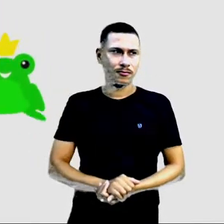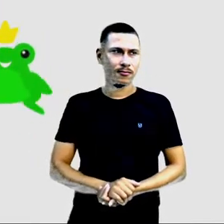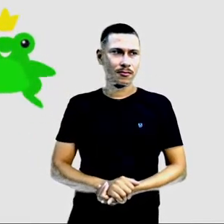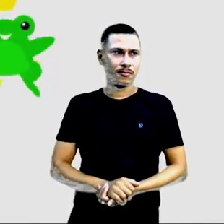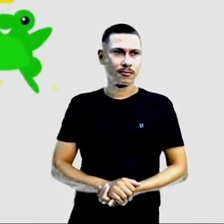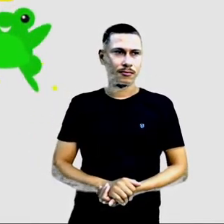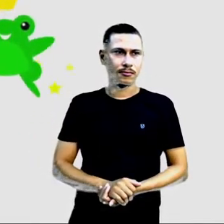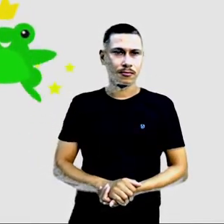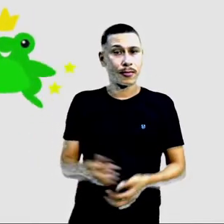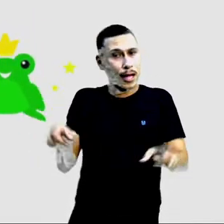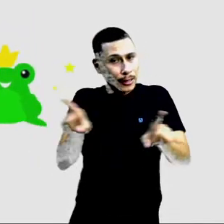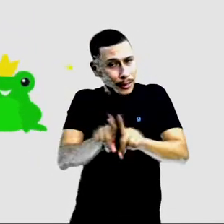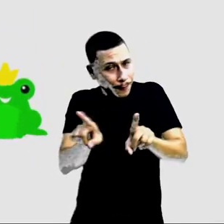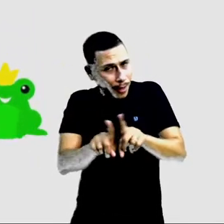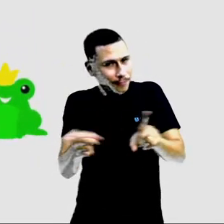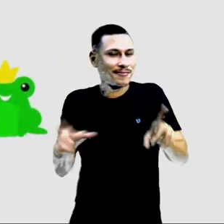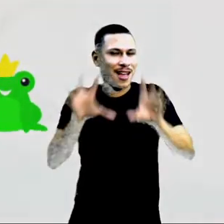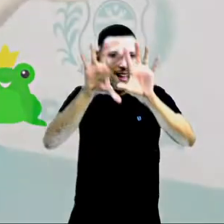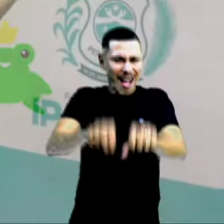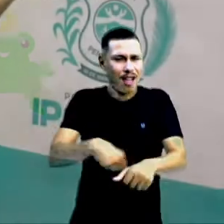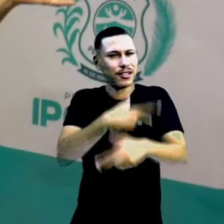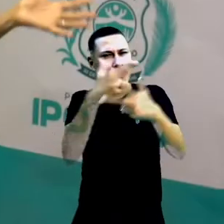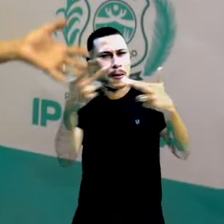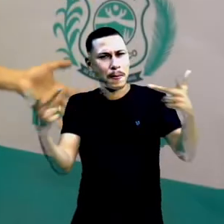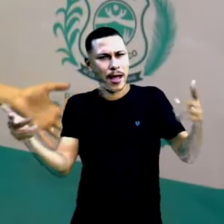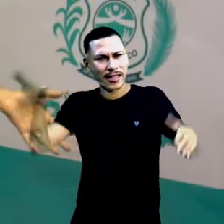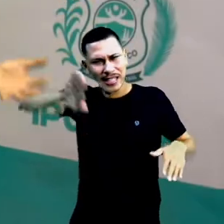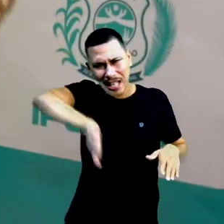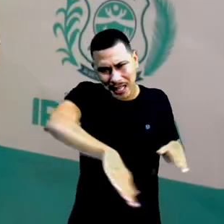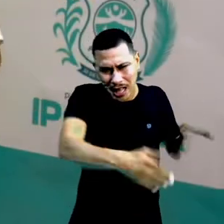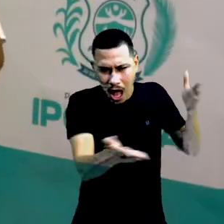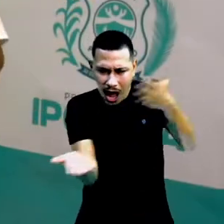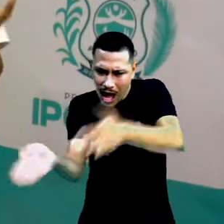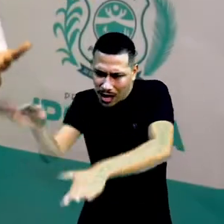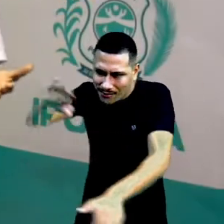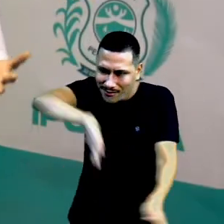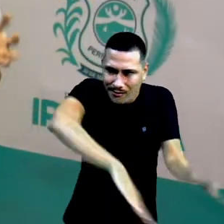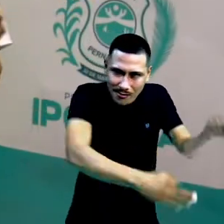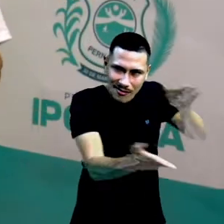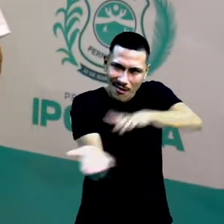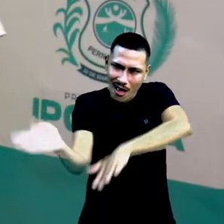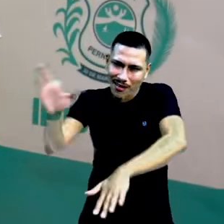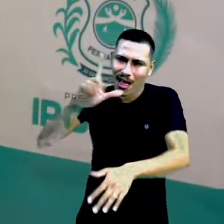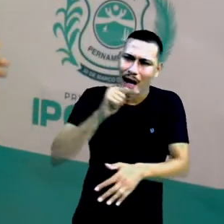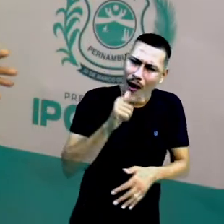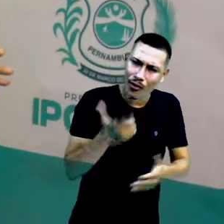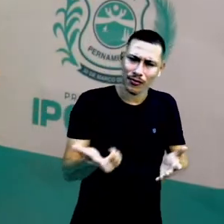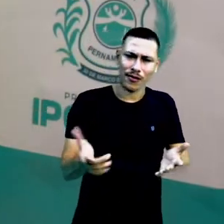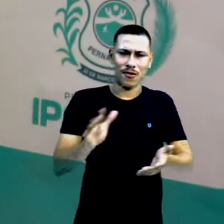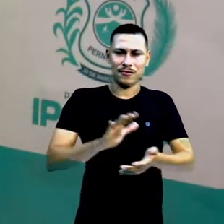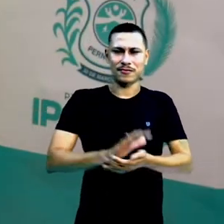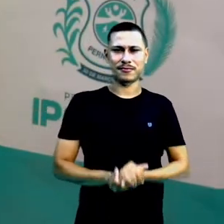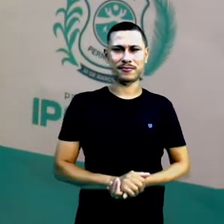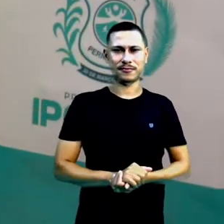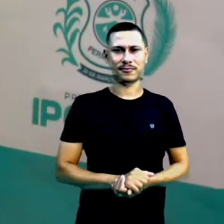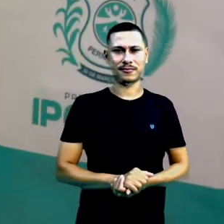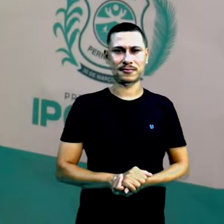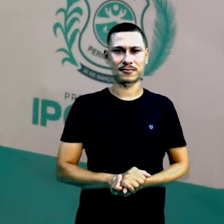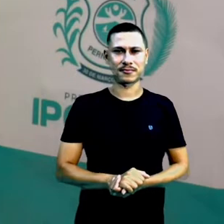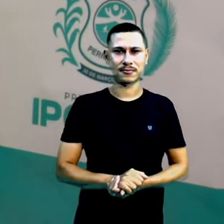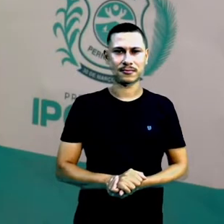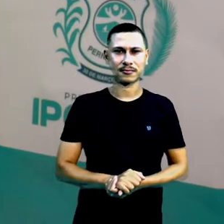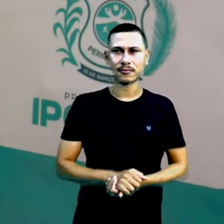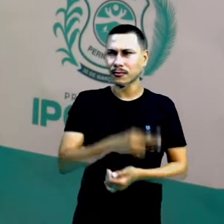e aqueles que nadam, estão lá na água, nadando para lá e para cá, para lá e para cá, só nadando. Aí,